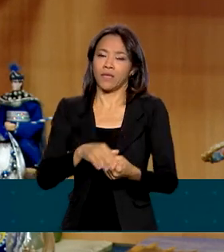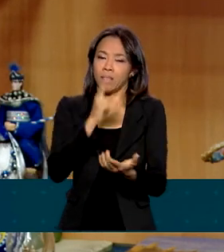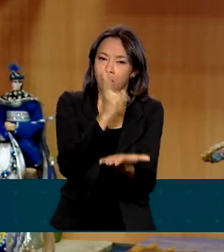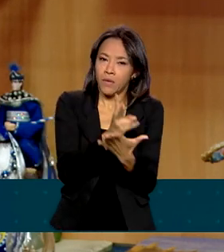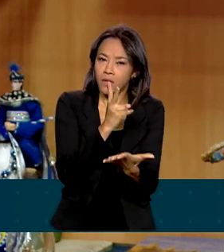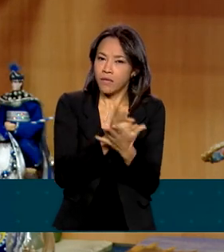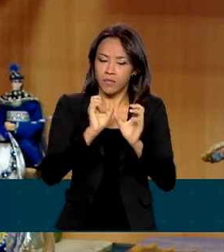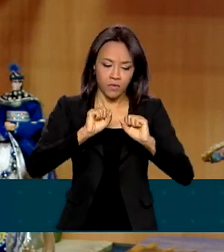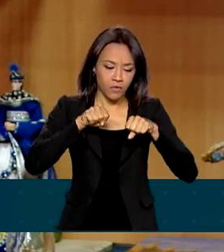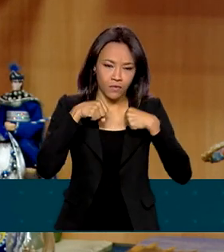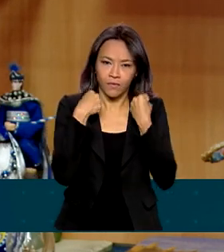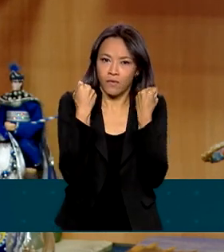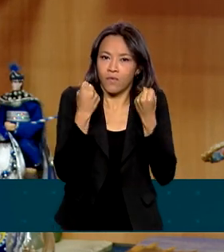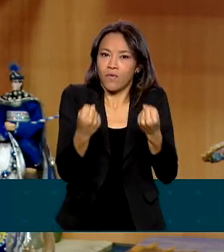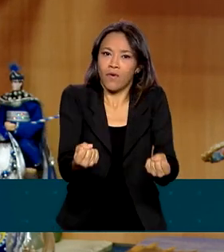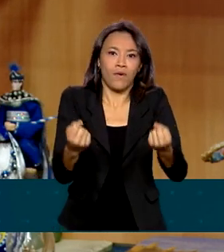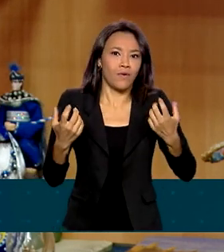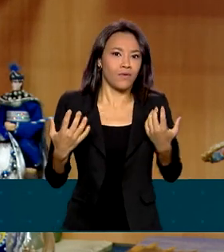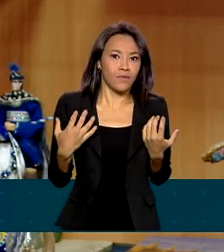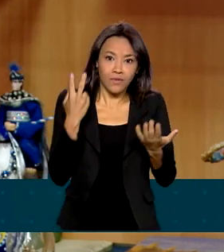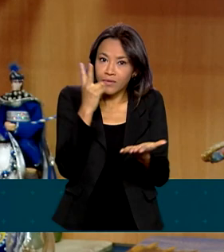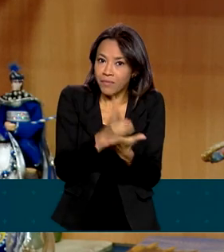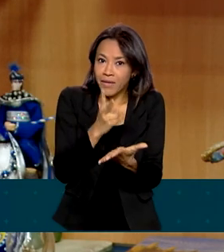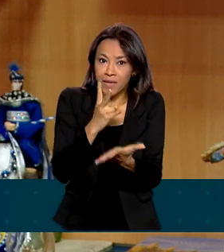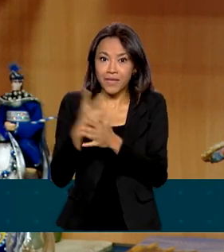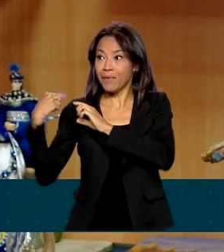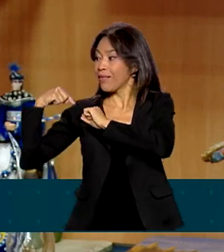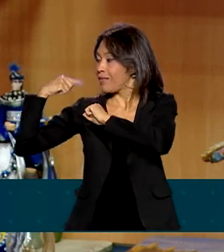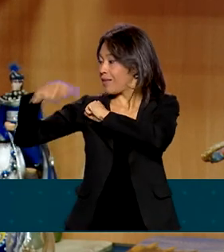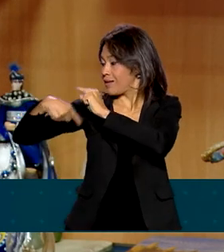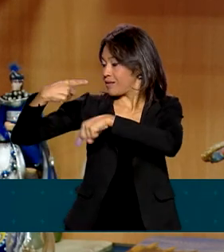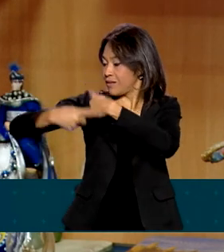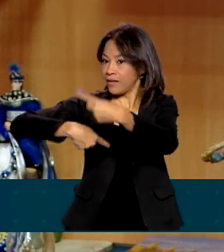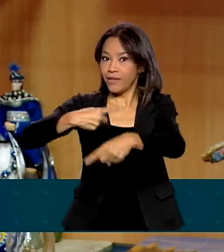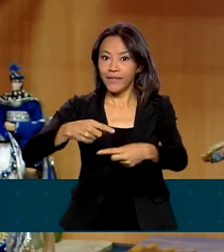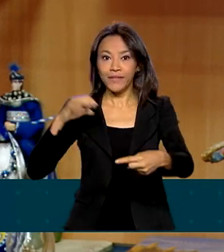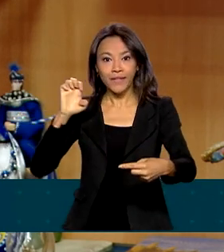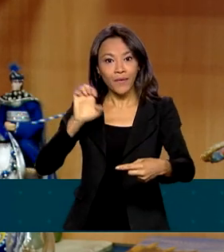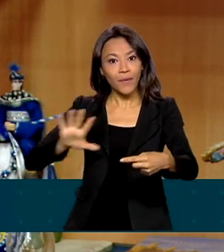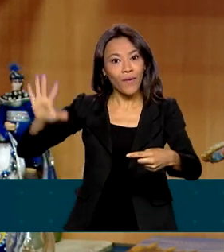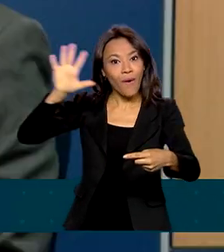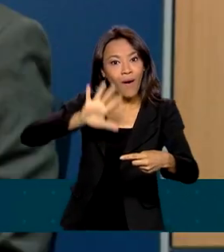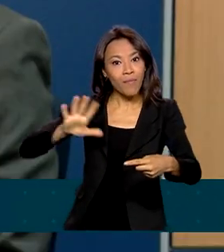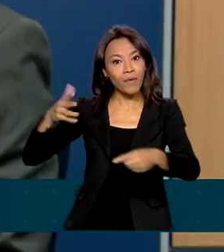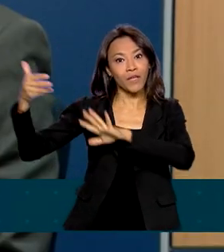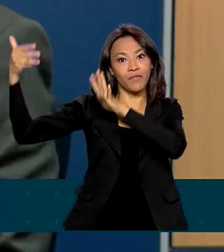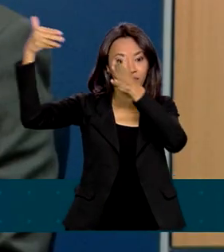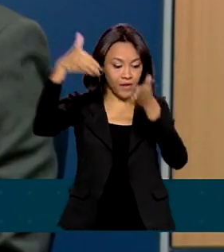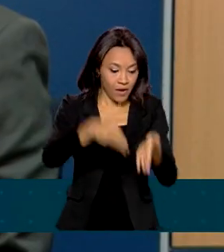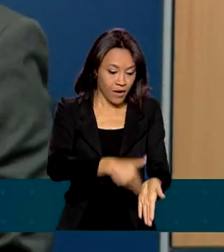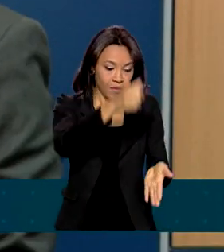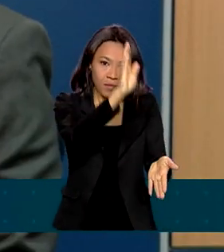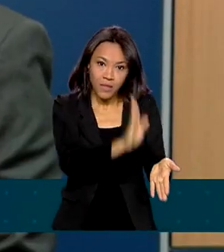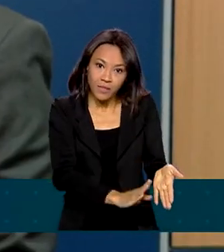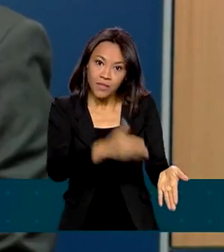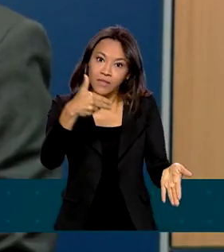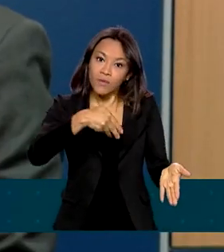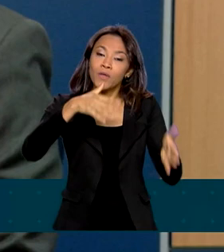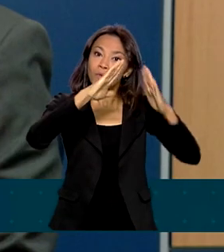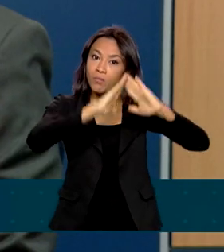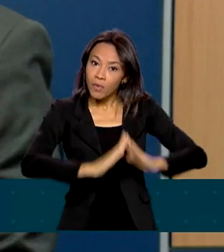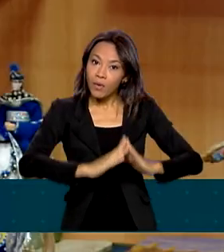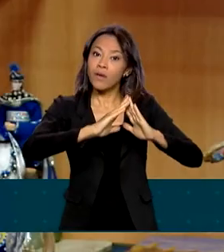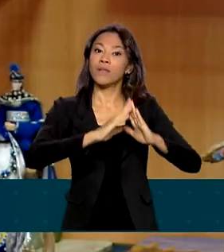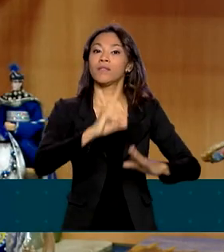empenho e outra coisa, com os mesmos descendentes de europeus que são os brasileiros, que são da Serra Gaúcha e da Serra